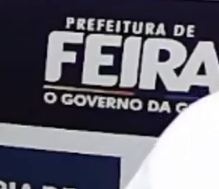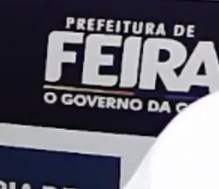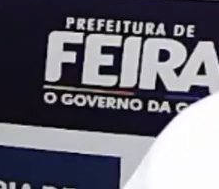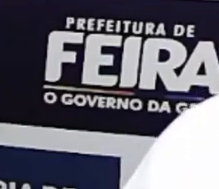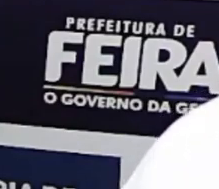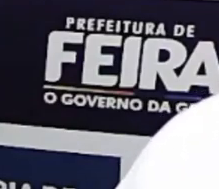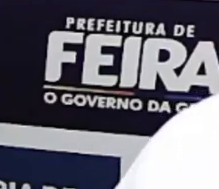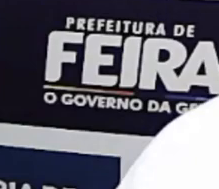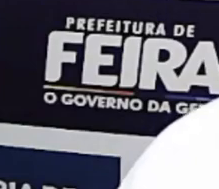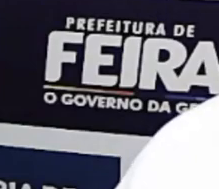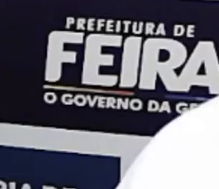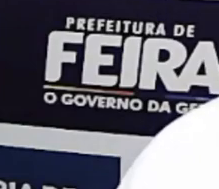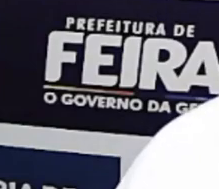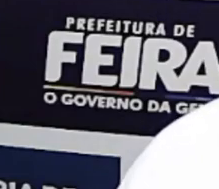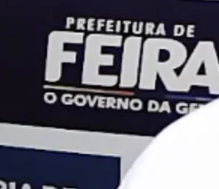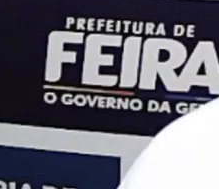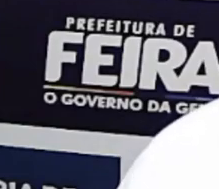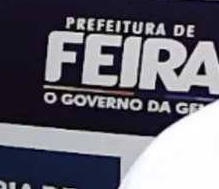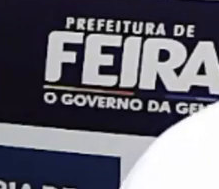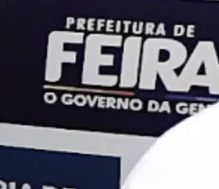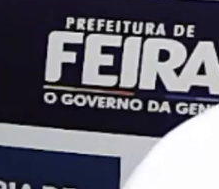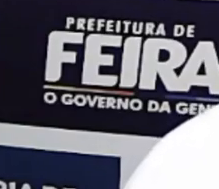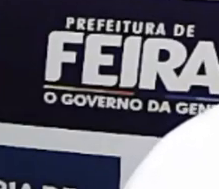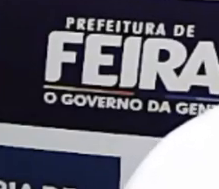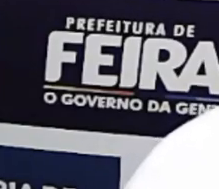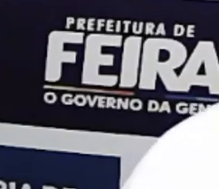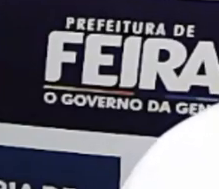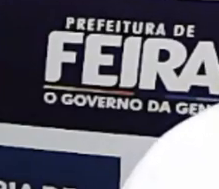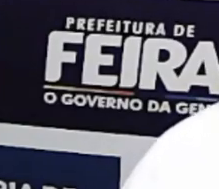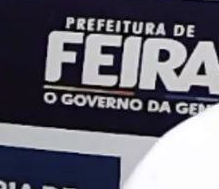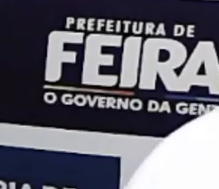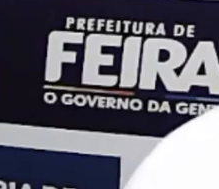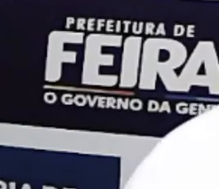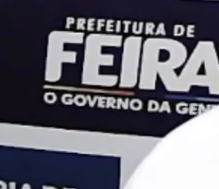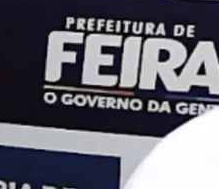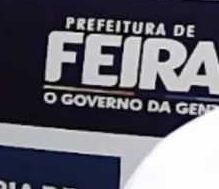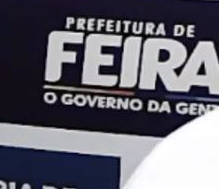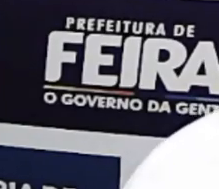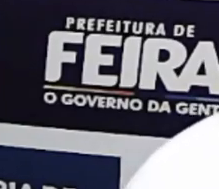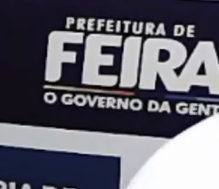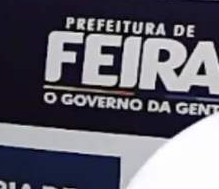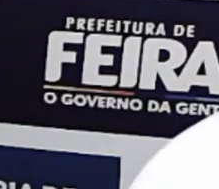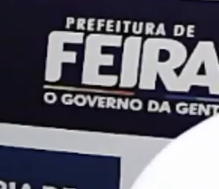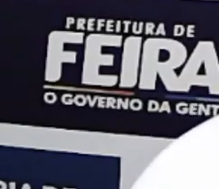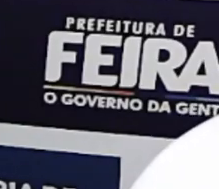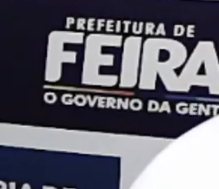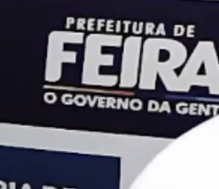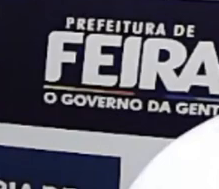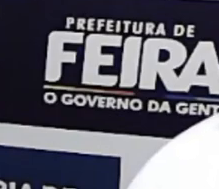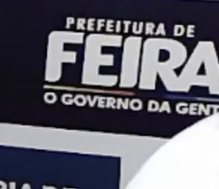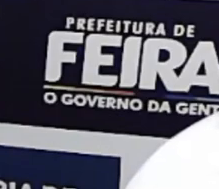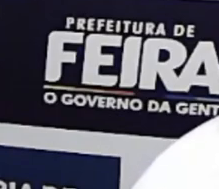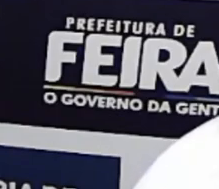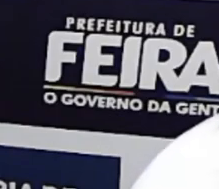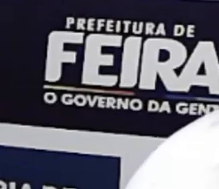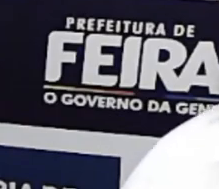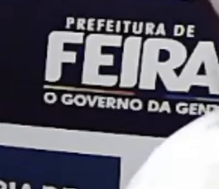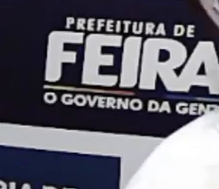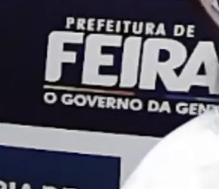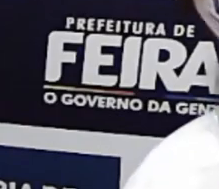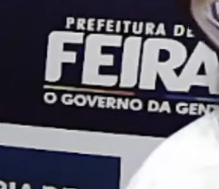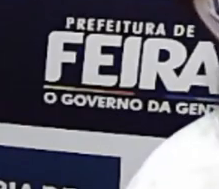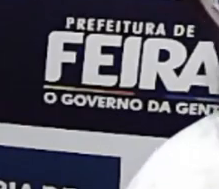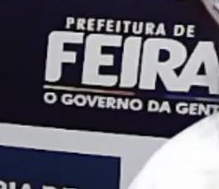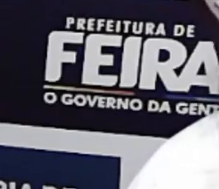aprendizagem e que a gente consiga aí, ó, aprender bastante, a assimilar bastante os conteúdos, né? As